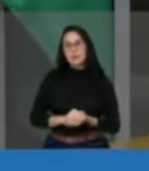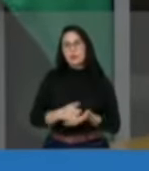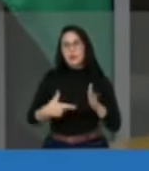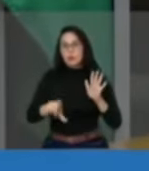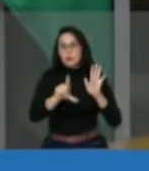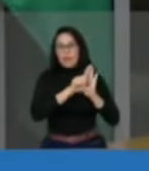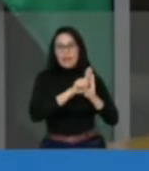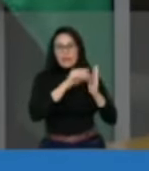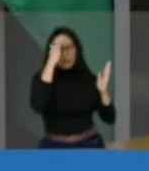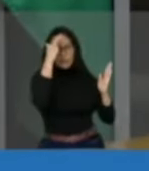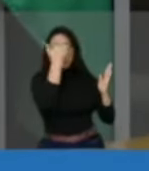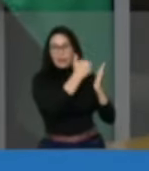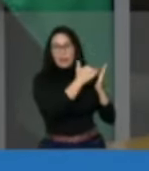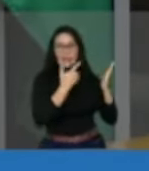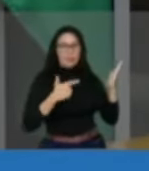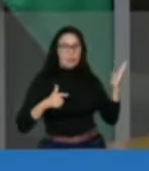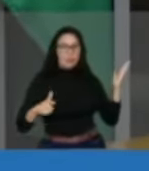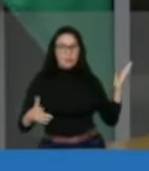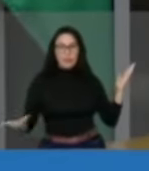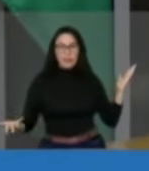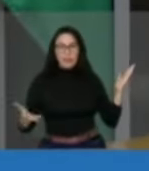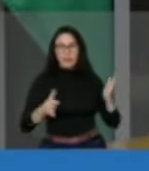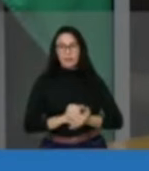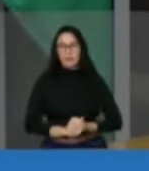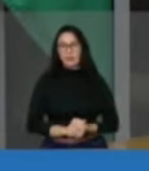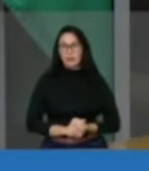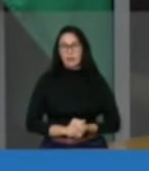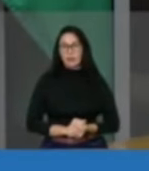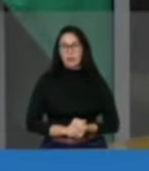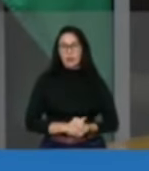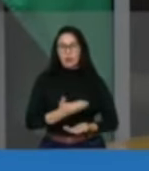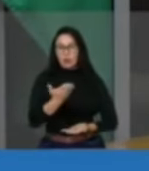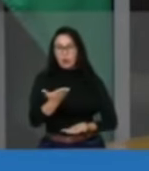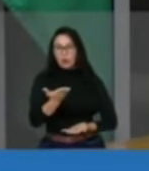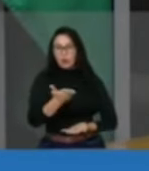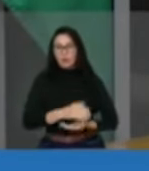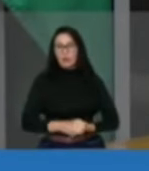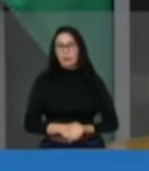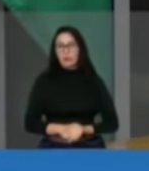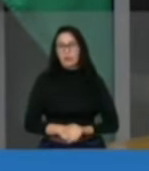Fábio Alvarez, senhor, que cria, sim,